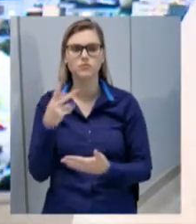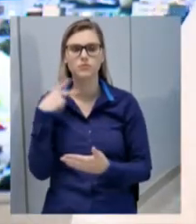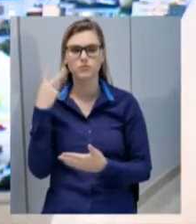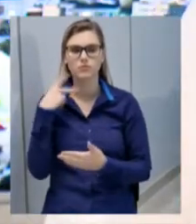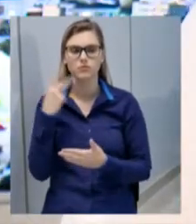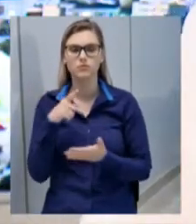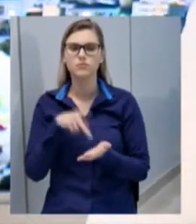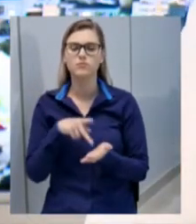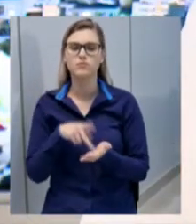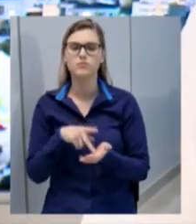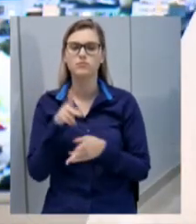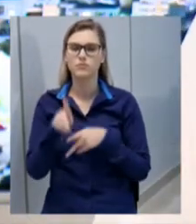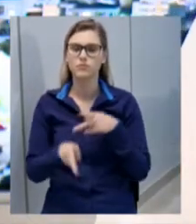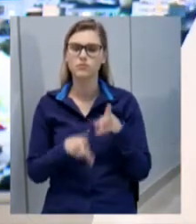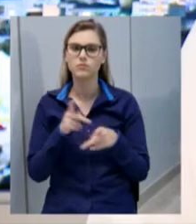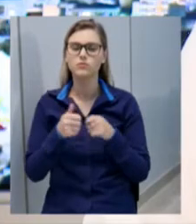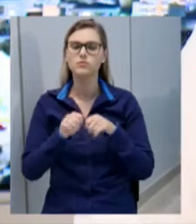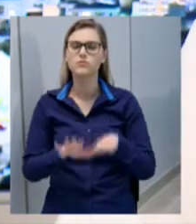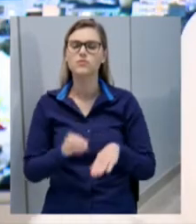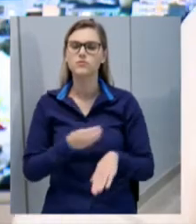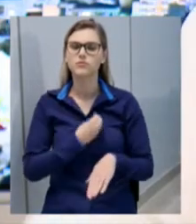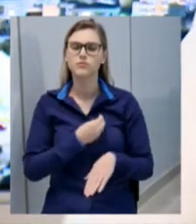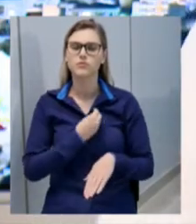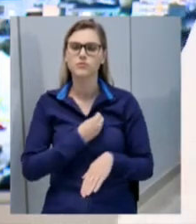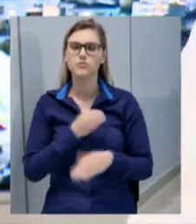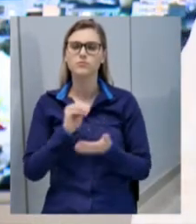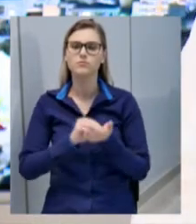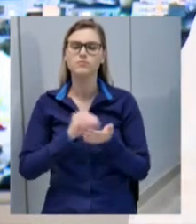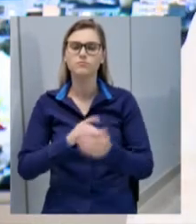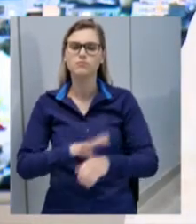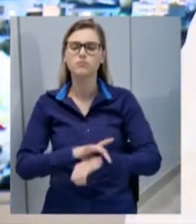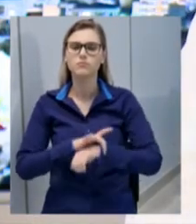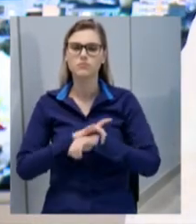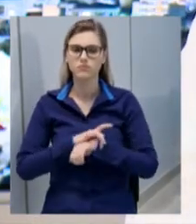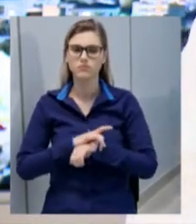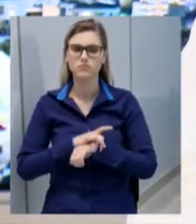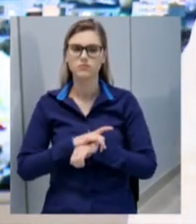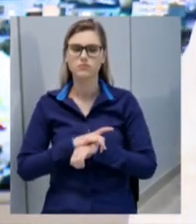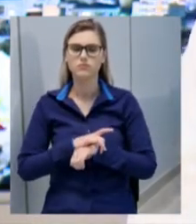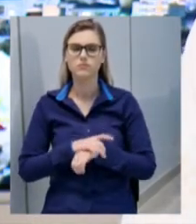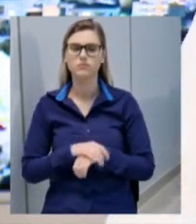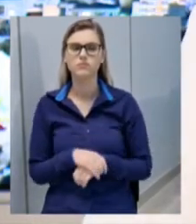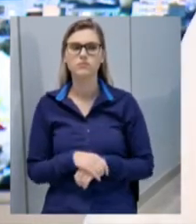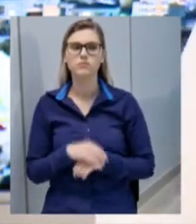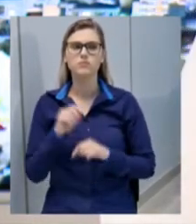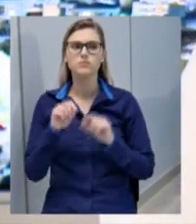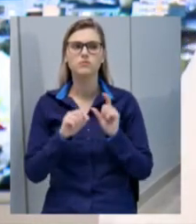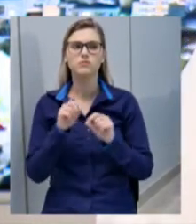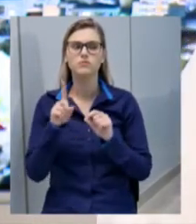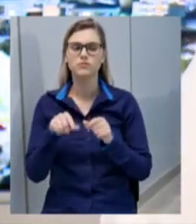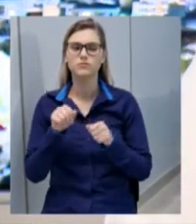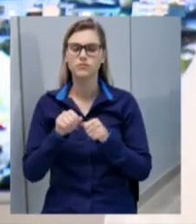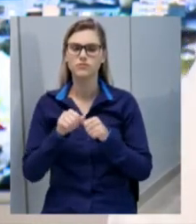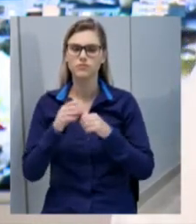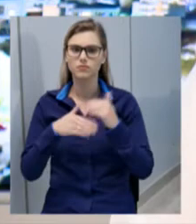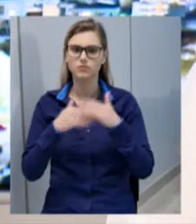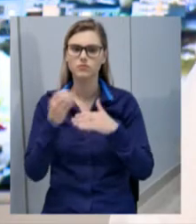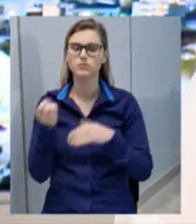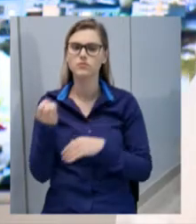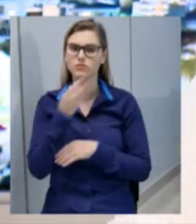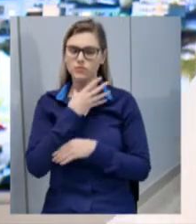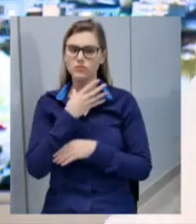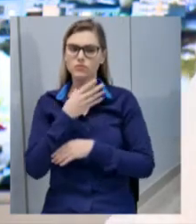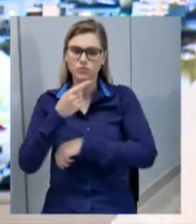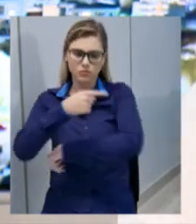Realmente, a população está vivendo uma insegurança desde que, vereador Wilson, foi construído um novo trevo onde